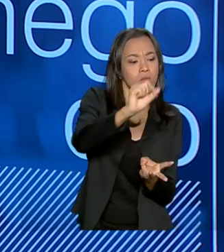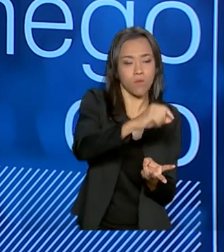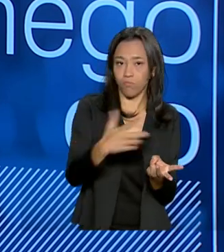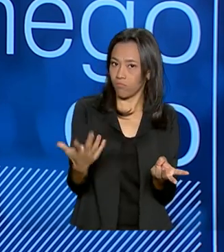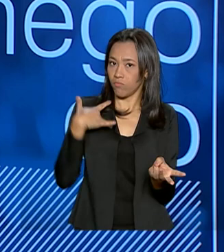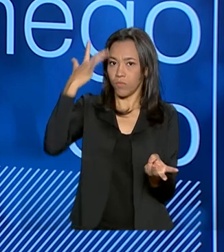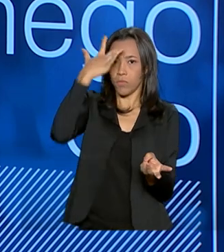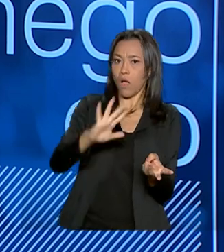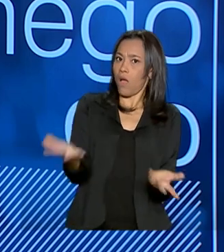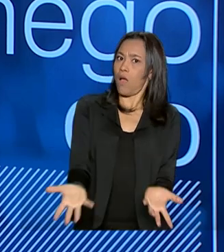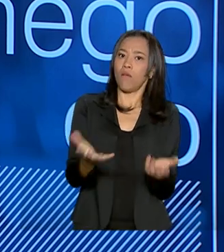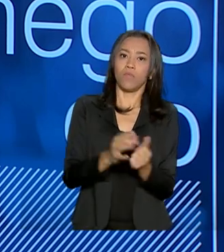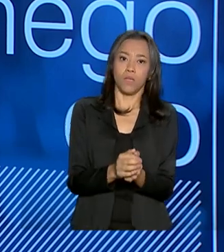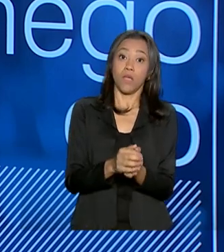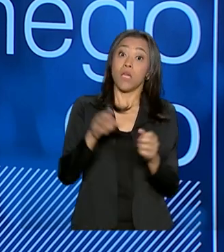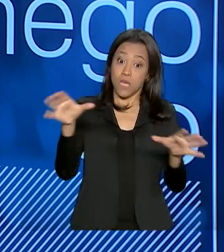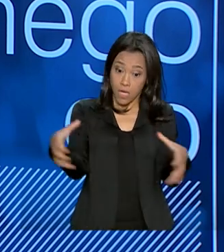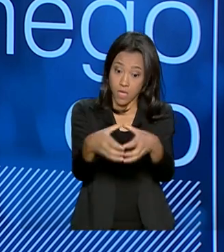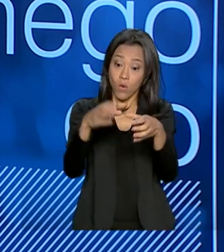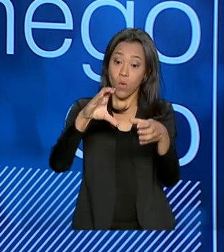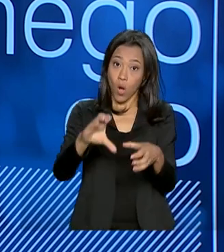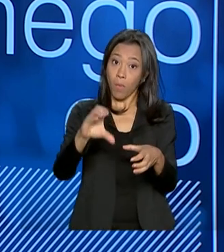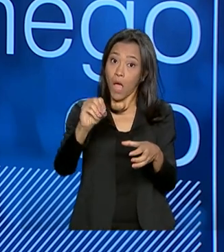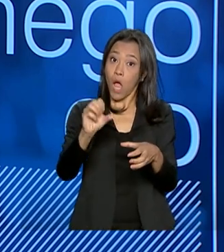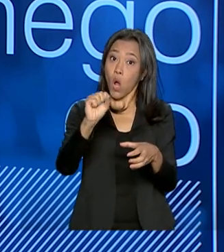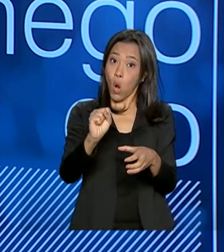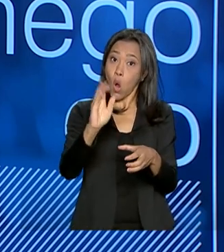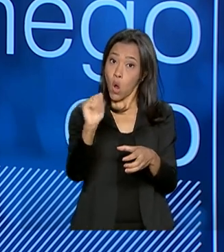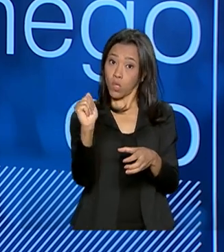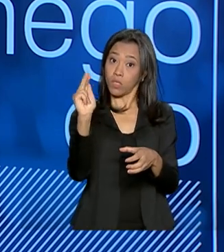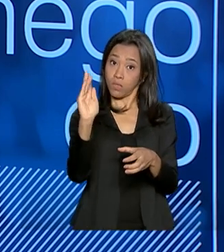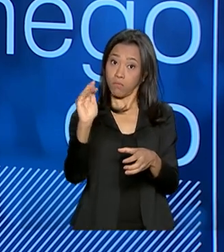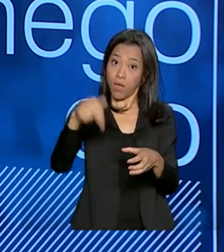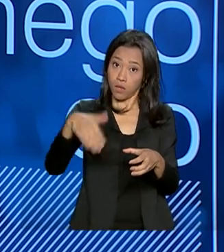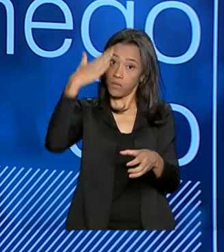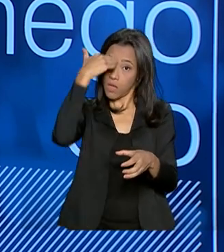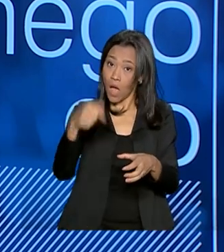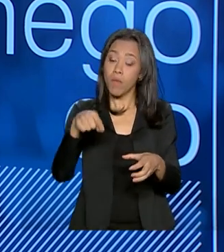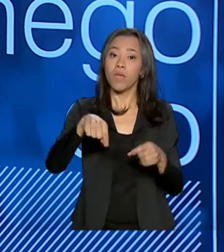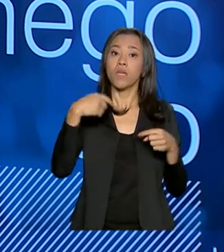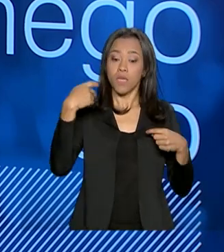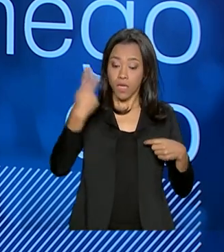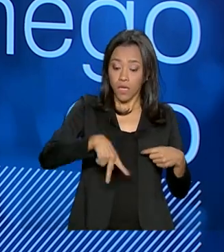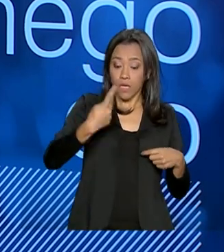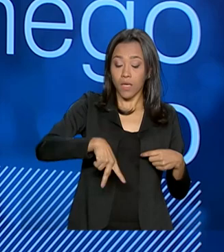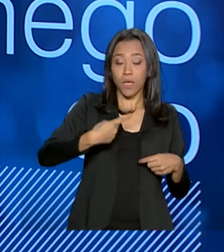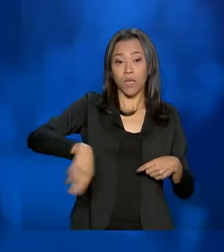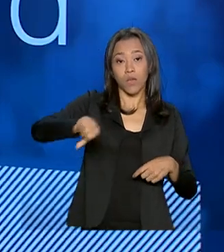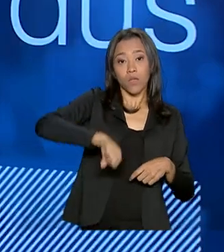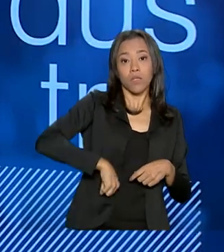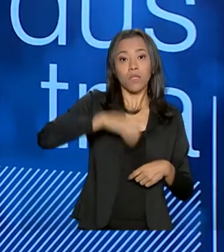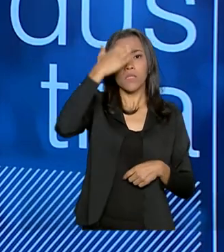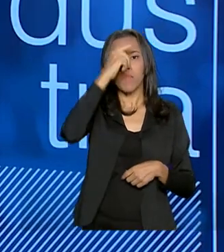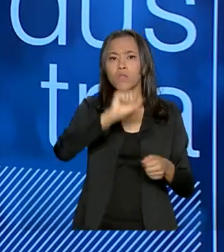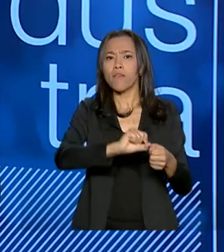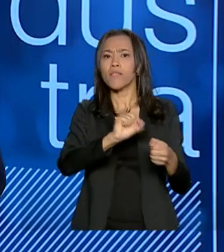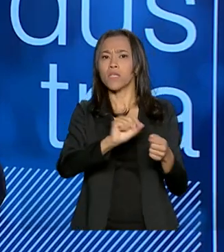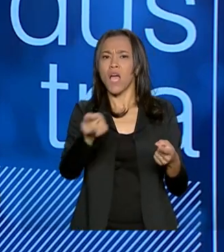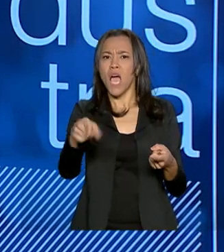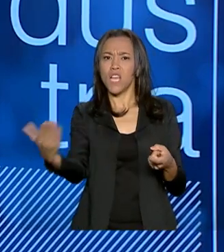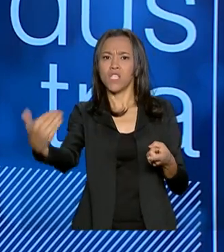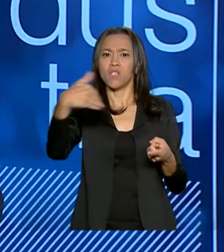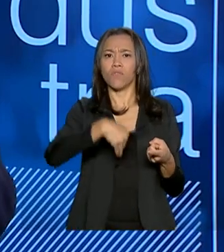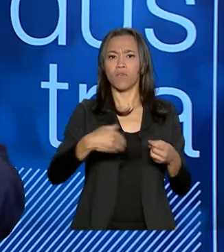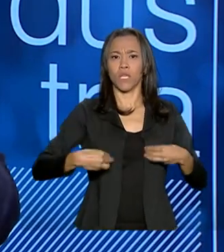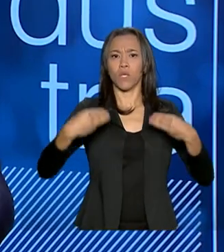e o Ministério das Relações Exteriores tem que ter o controle do que está acontecendo. Eles chegam aqui, por exemplo, na esplanada dos ministérios, vai na agricultura,